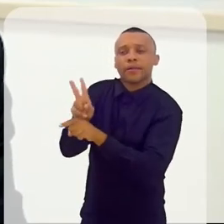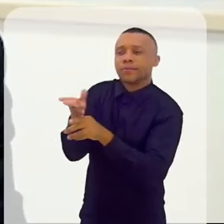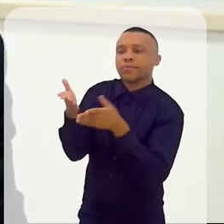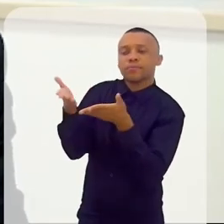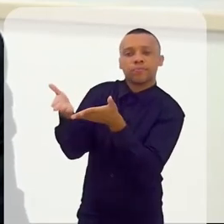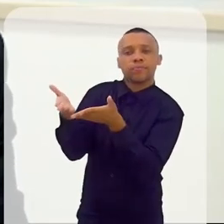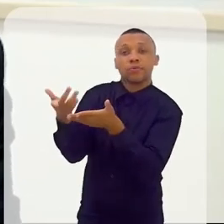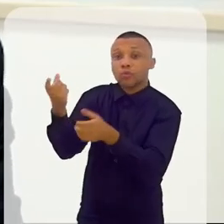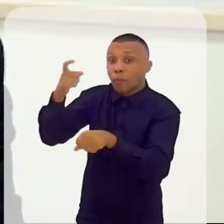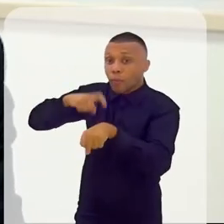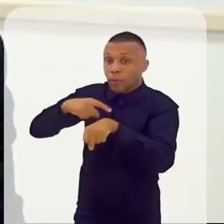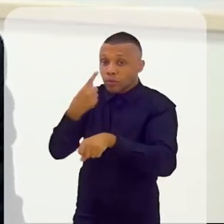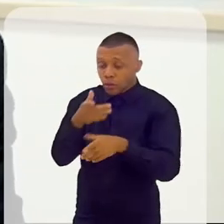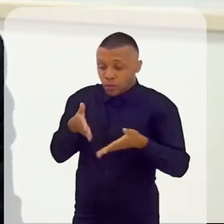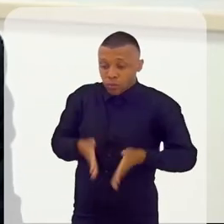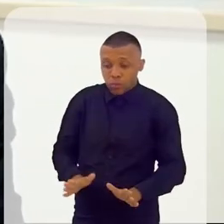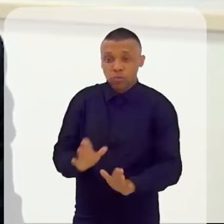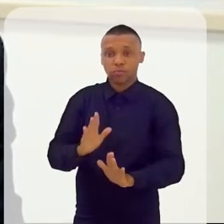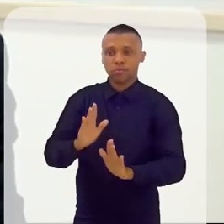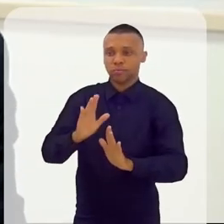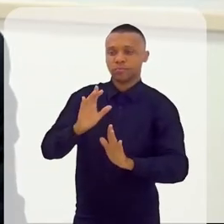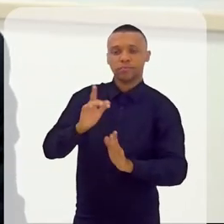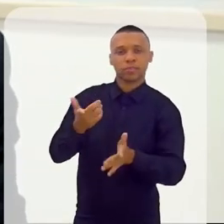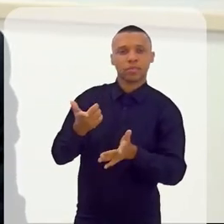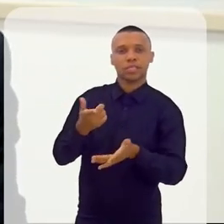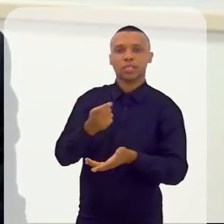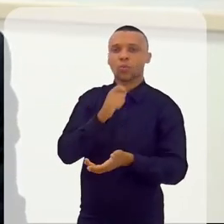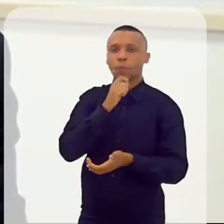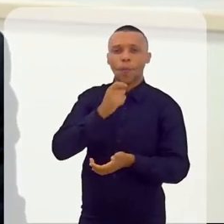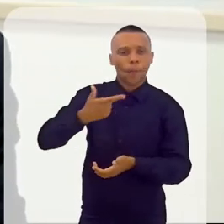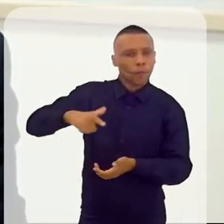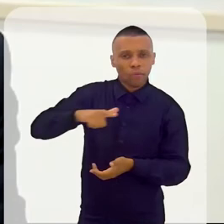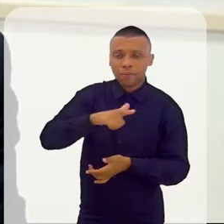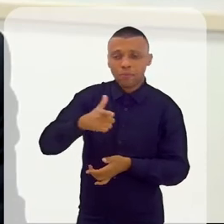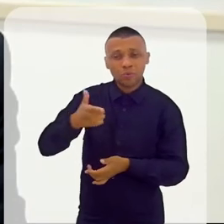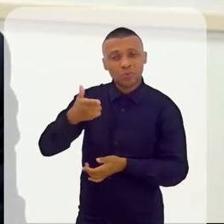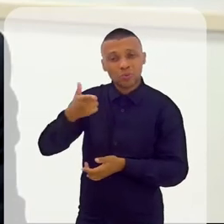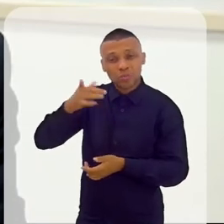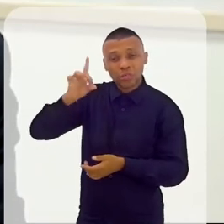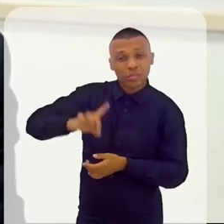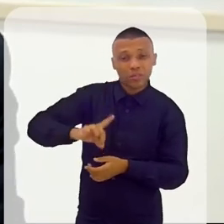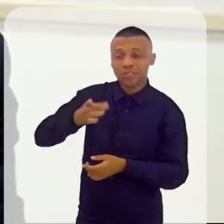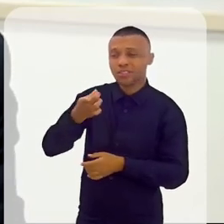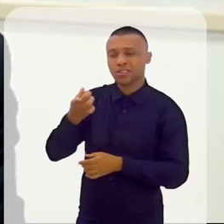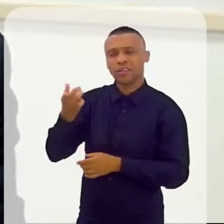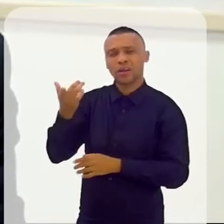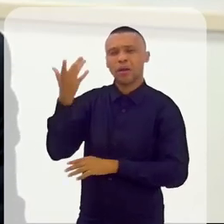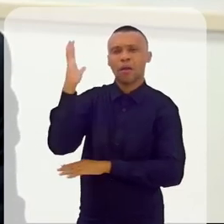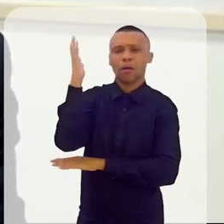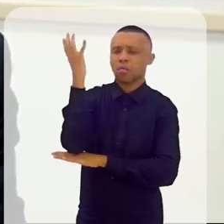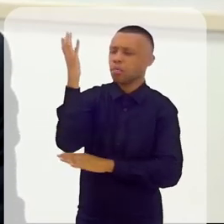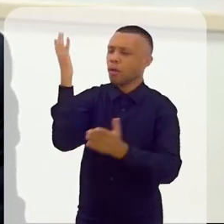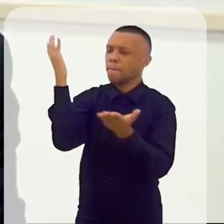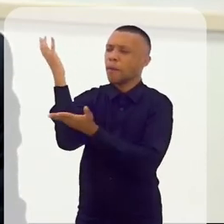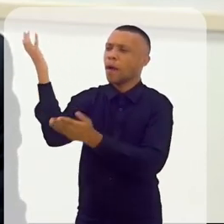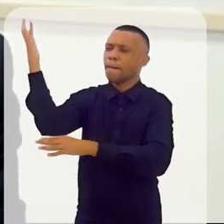jeito que ela nos chegou. Nós não temos o direito de maltratá-la, porque nós temos compromisso